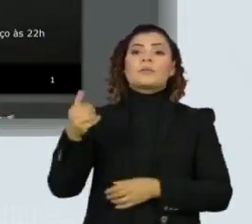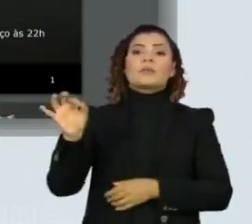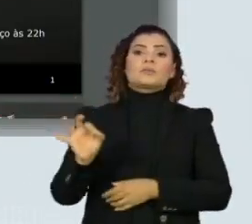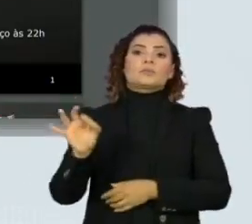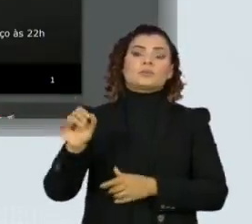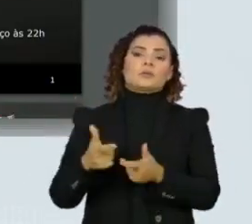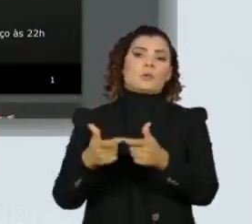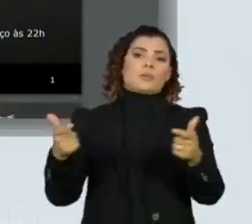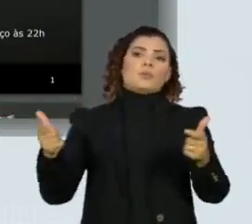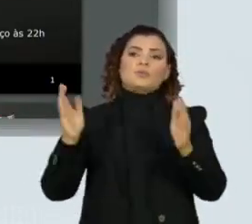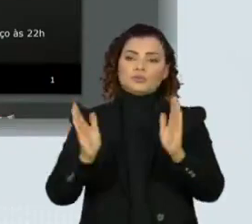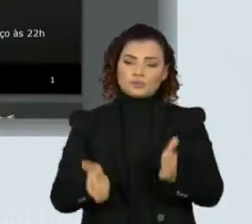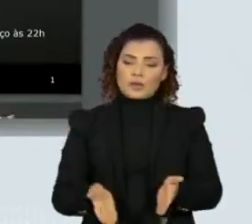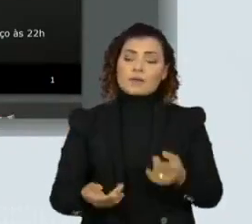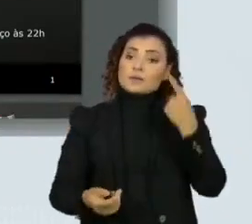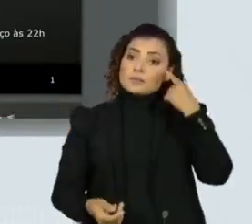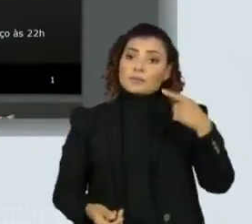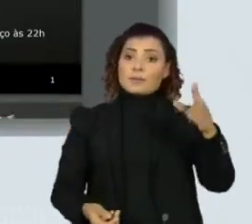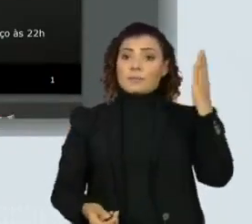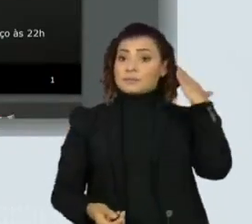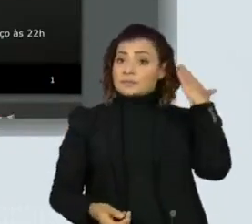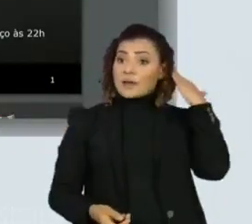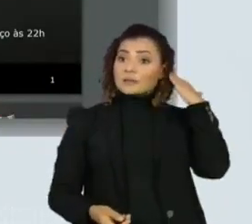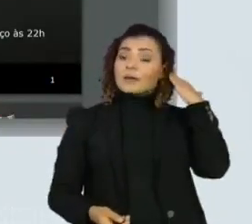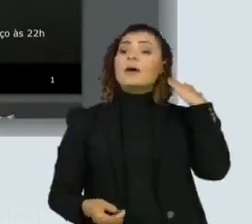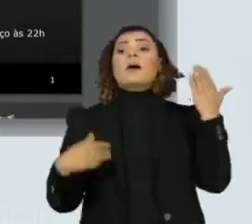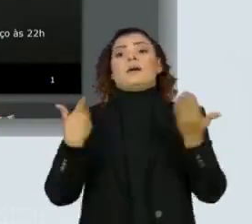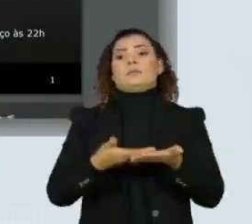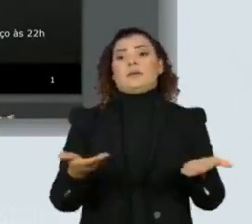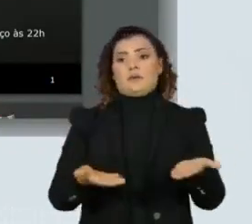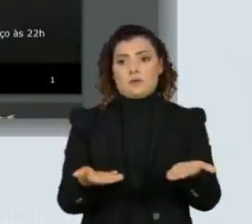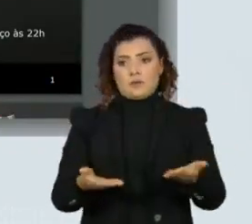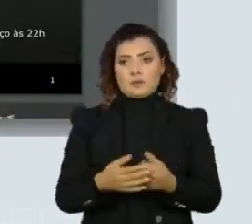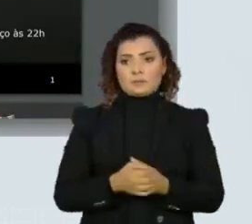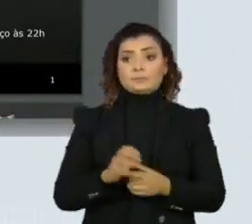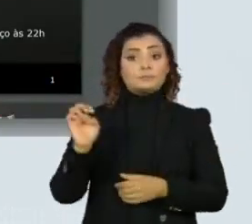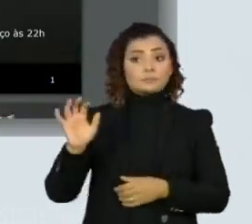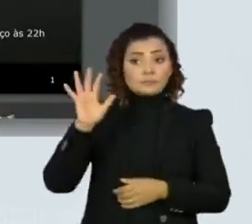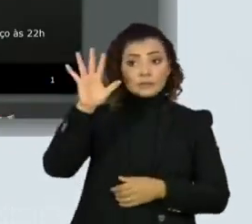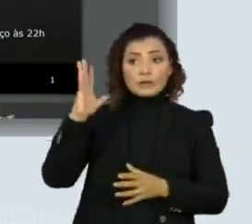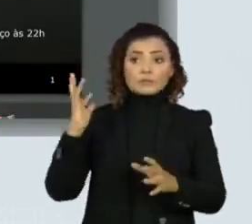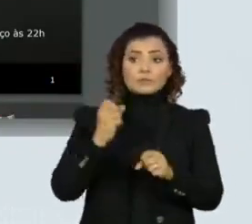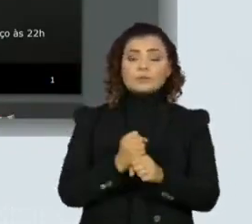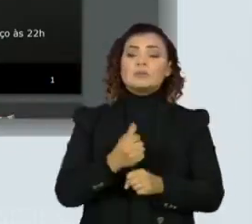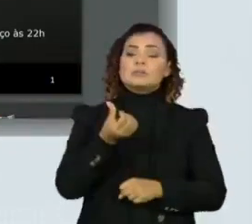% a mais daquilo que vimos há 10 dias e em todo o estado nós tínhamos